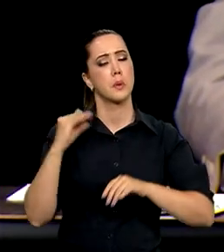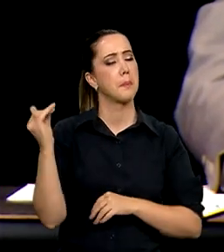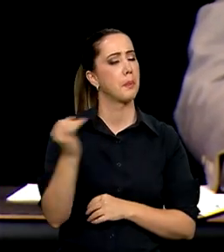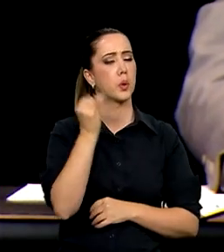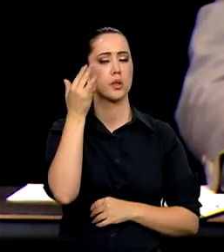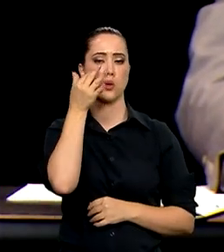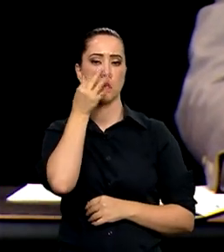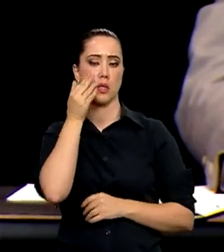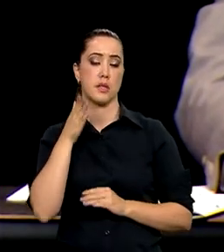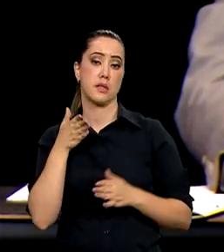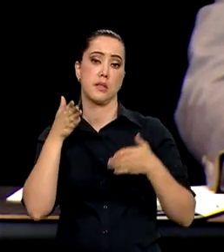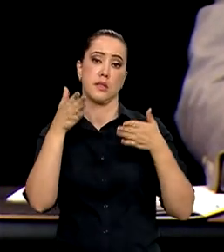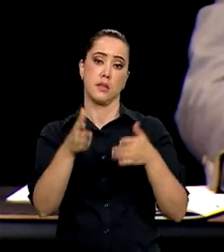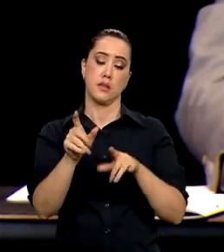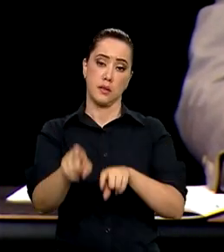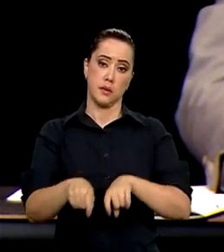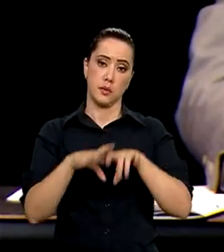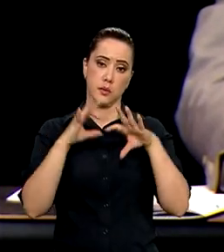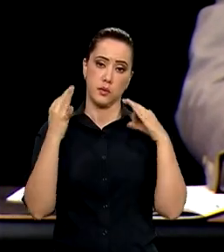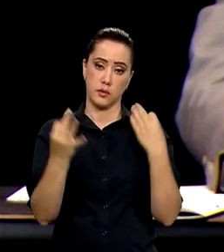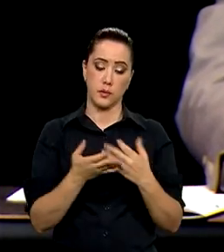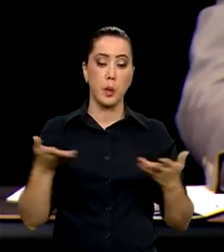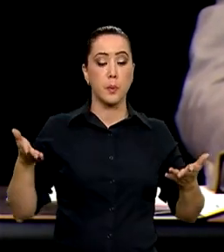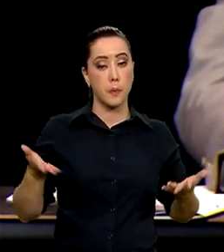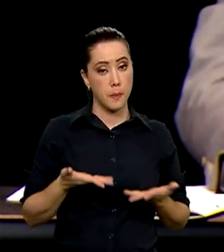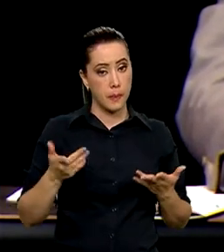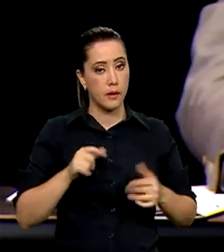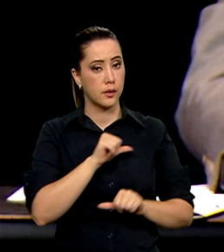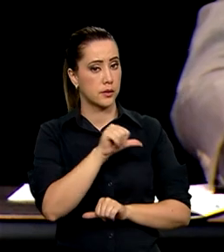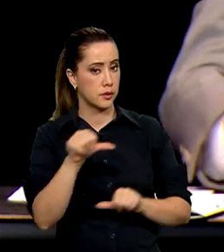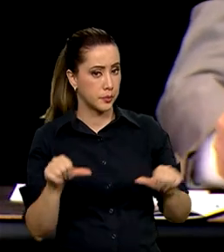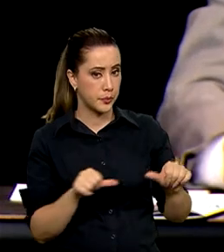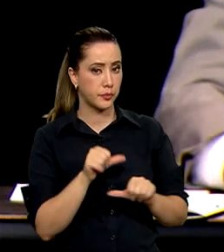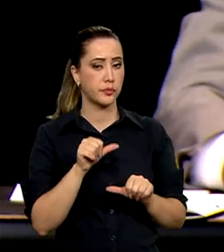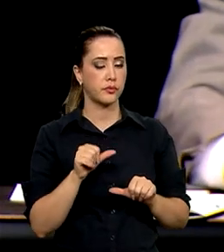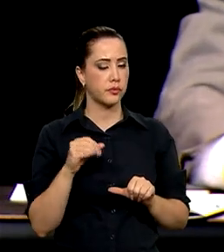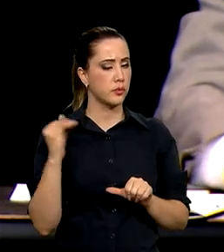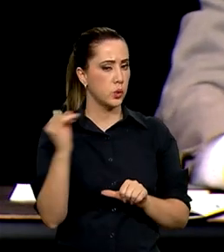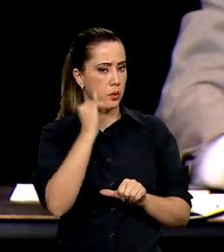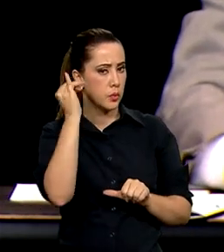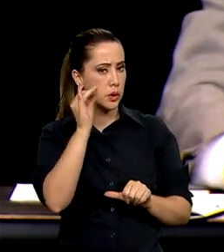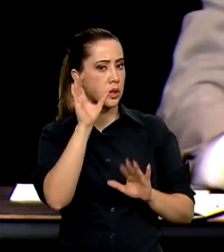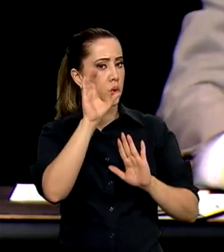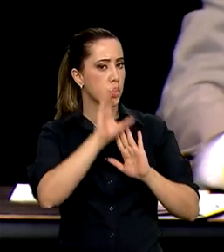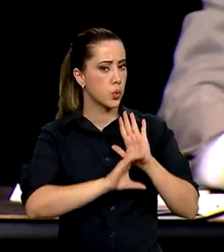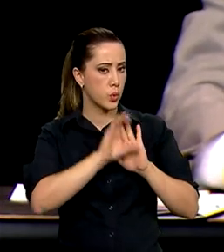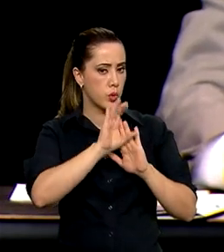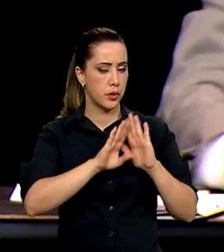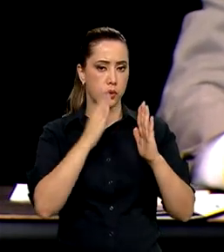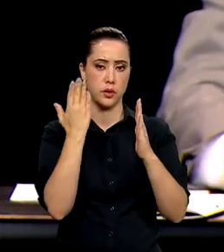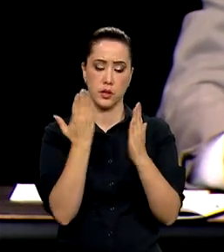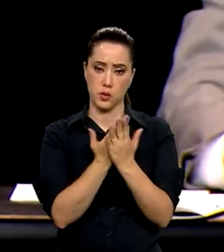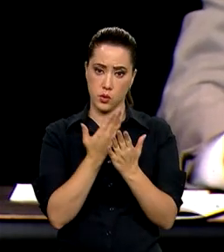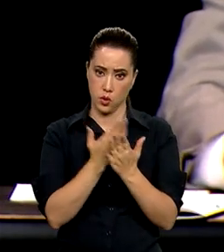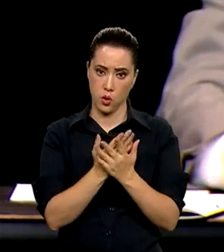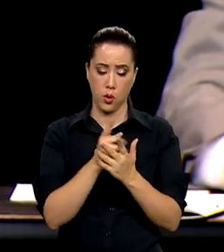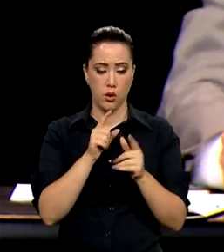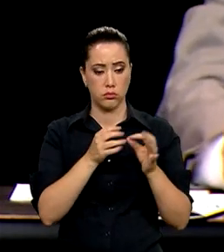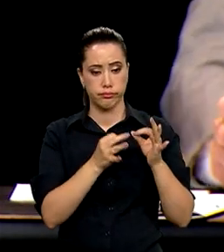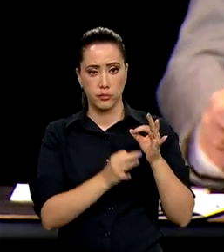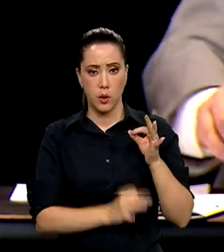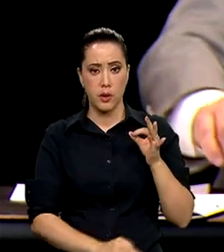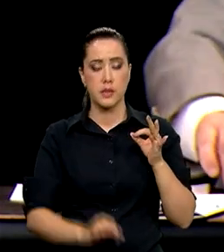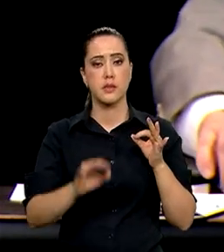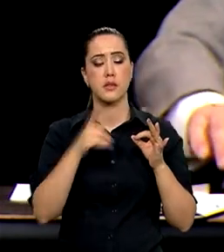presença na agricultura familiar. E agora tem uma mudança acontecendo no currículo escolar com extensão